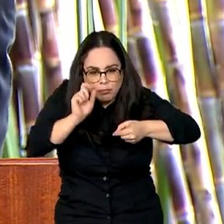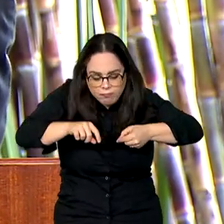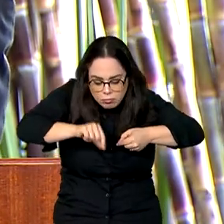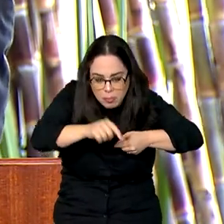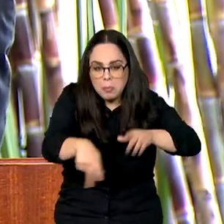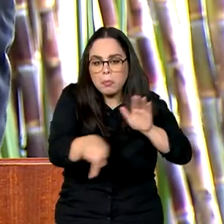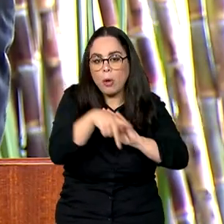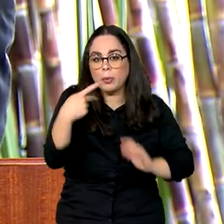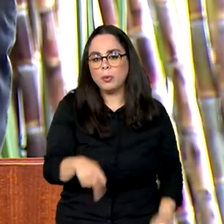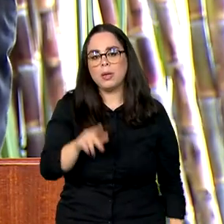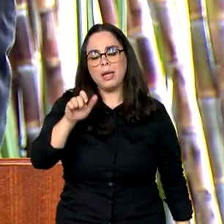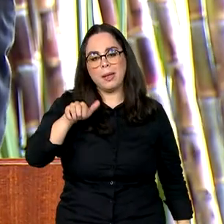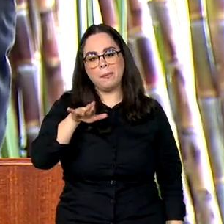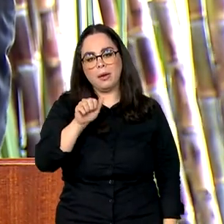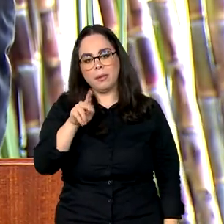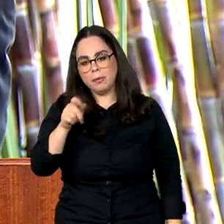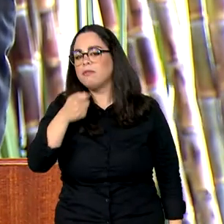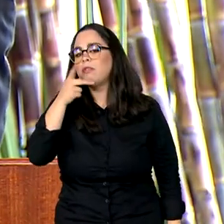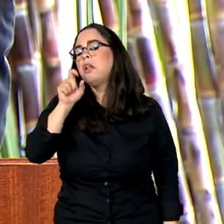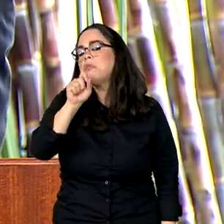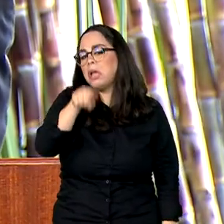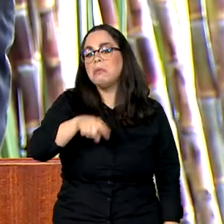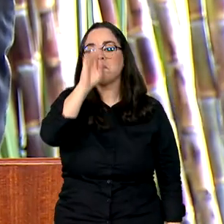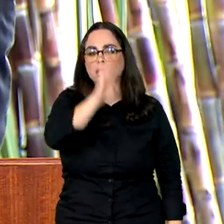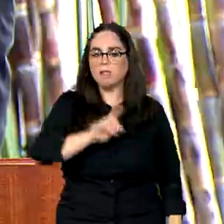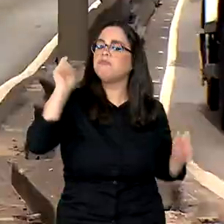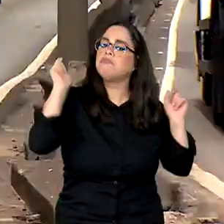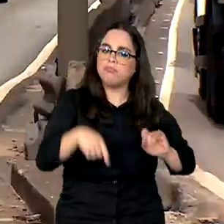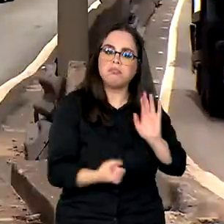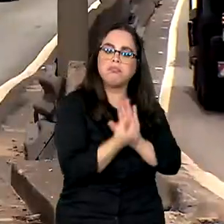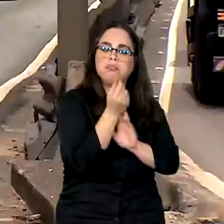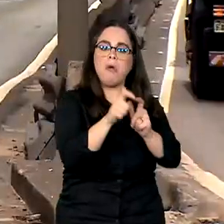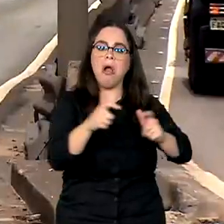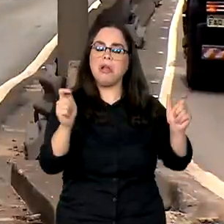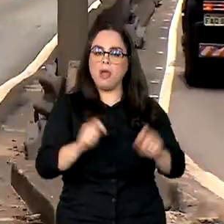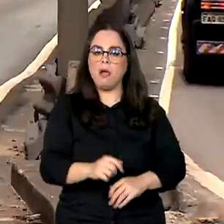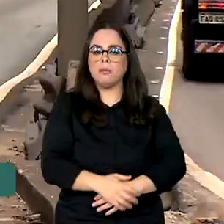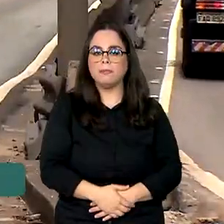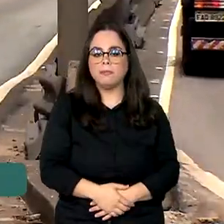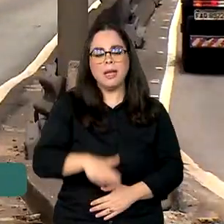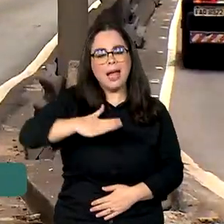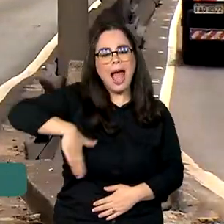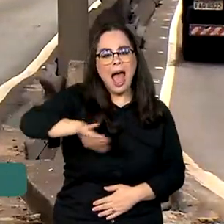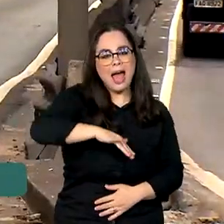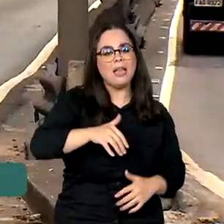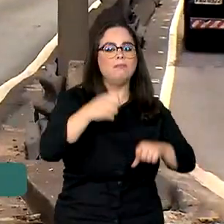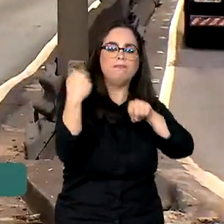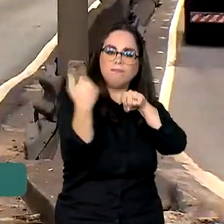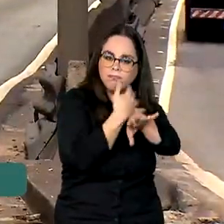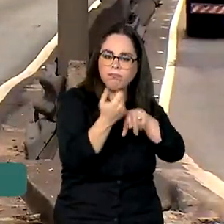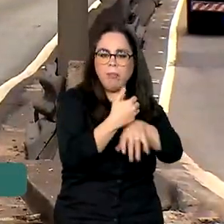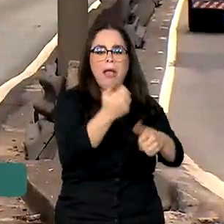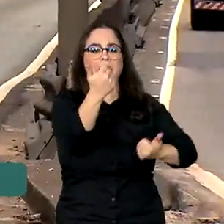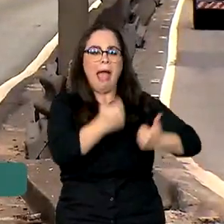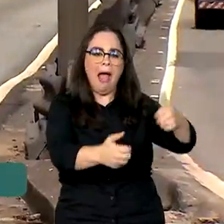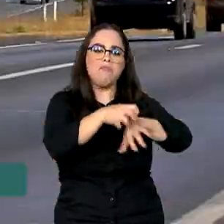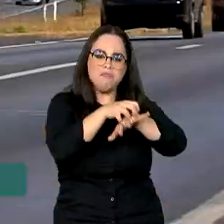Embrapa diz que o Brasil pode produzir e crescer. Atualmente, o setor automotivo emite